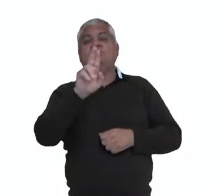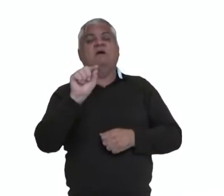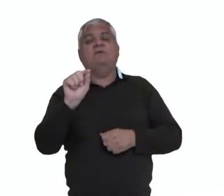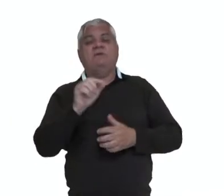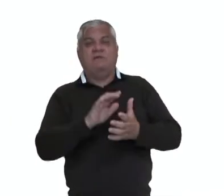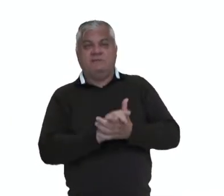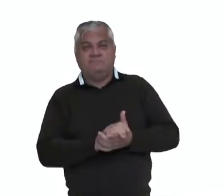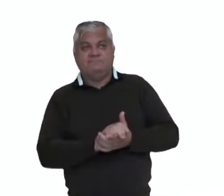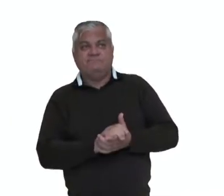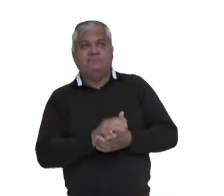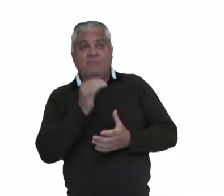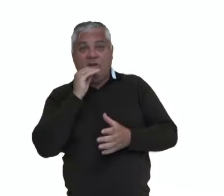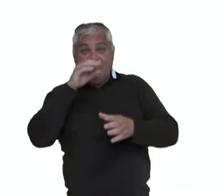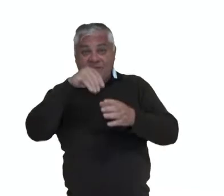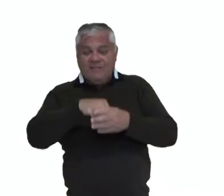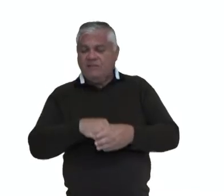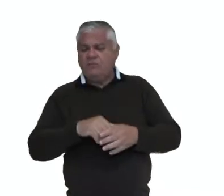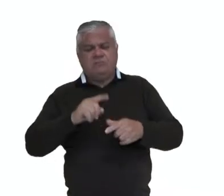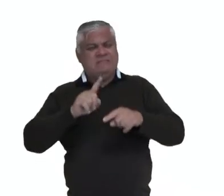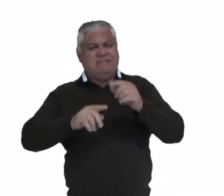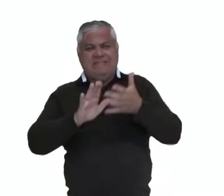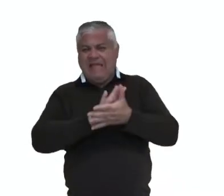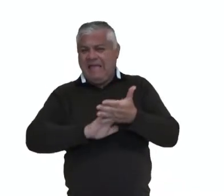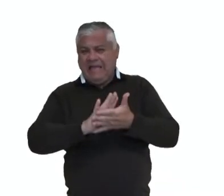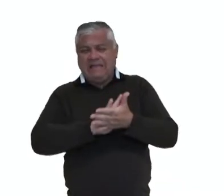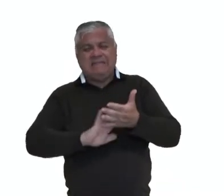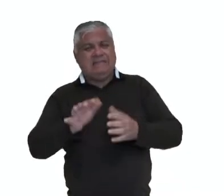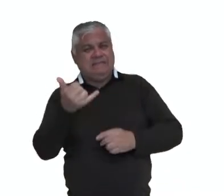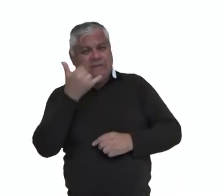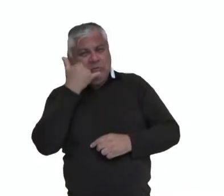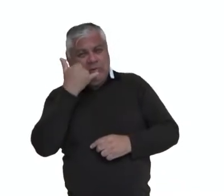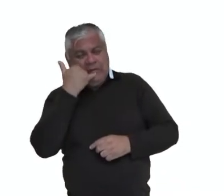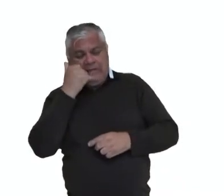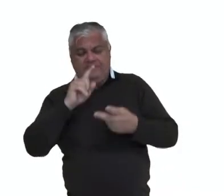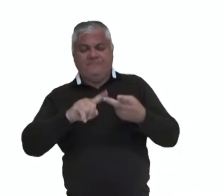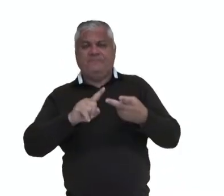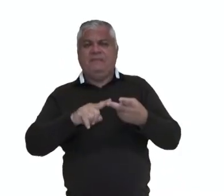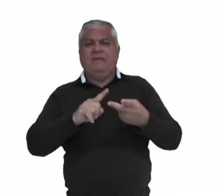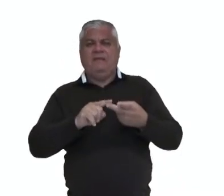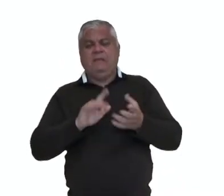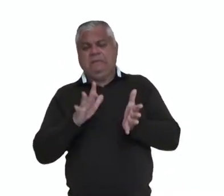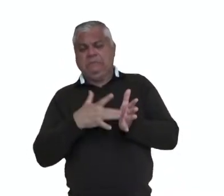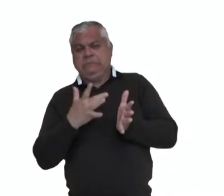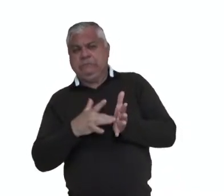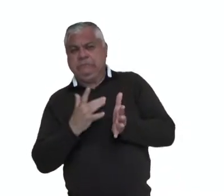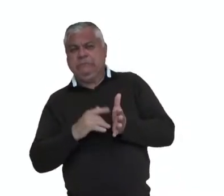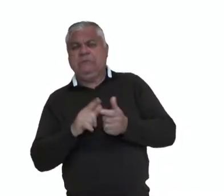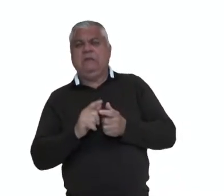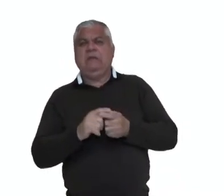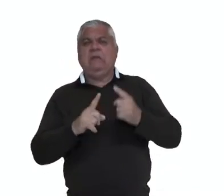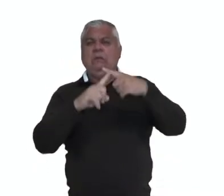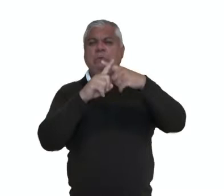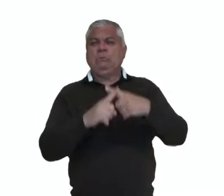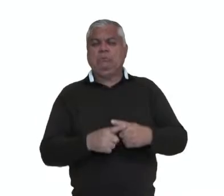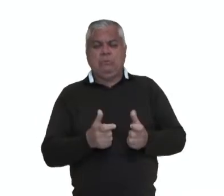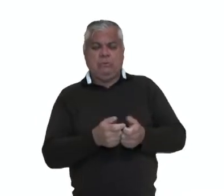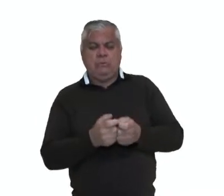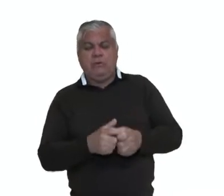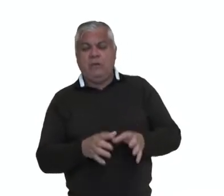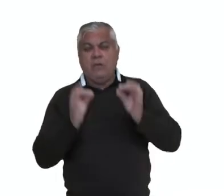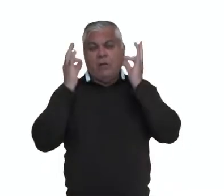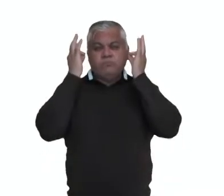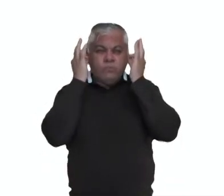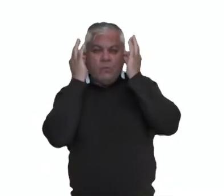aprendizado escolar equipamentos eletrônicos como telefones celulares, pagers, jogos portáteis, tocadores de música e outros